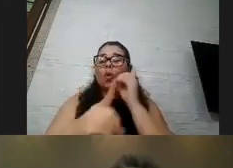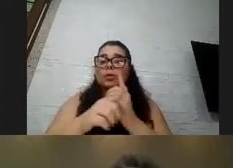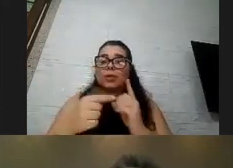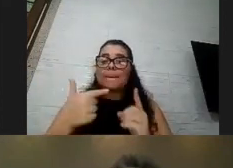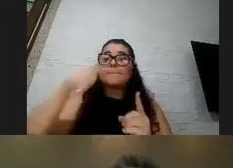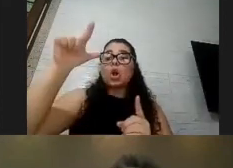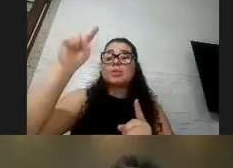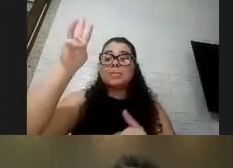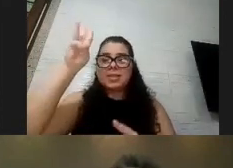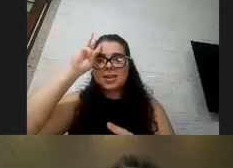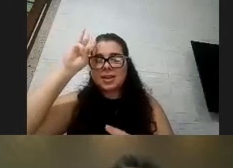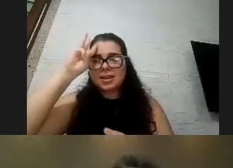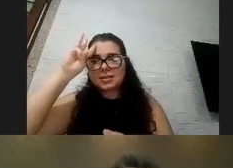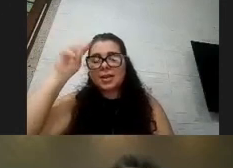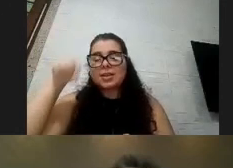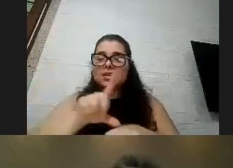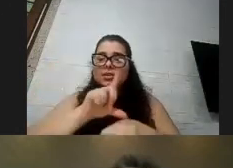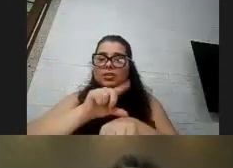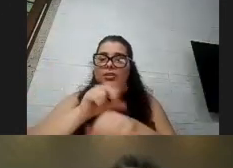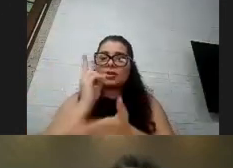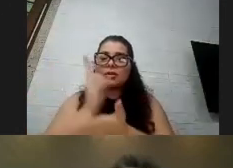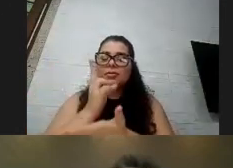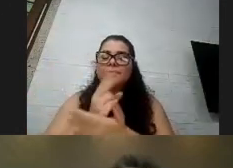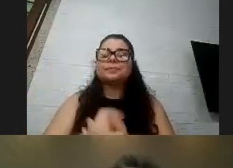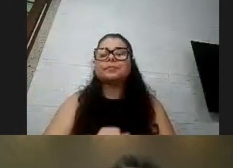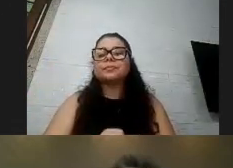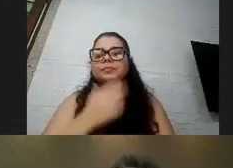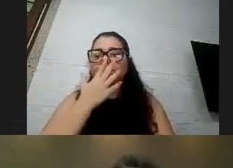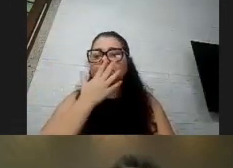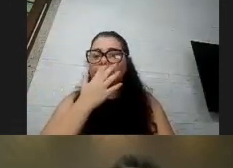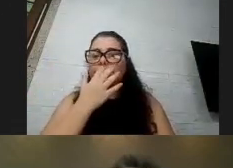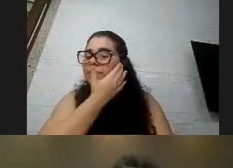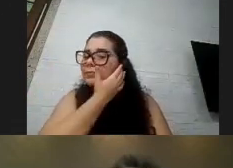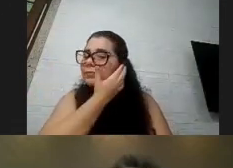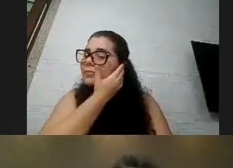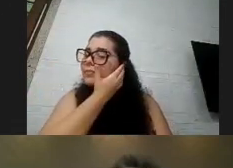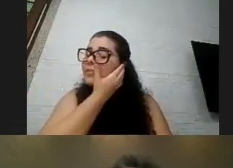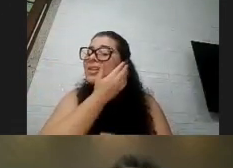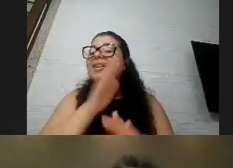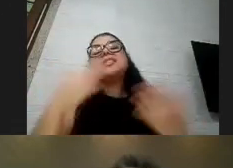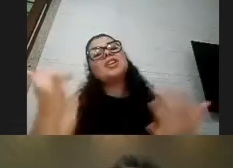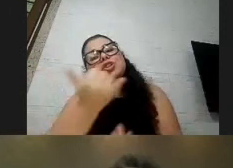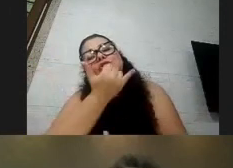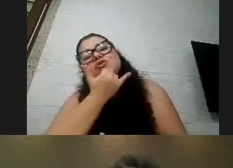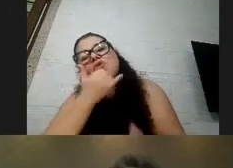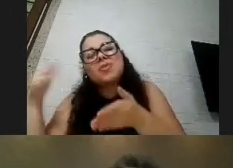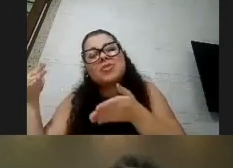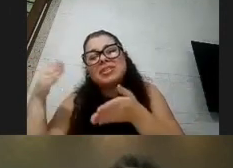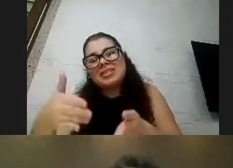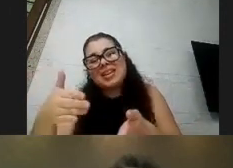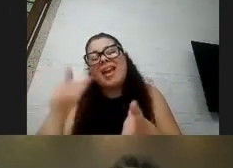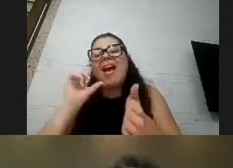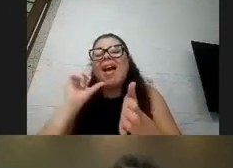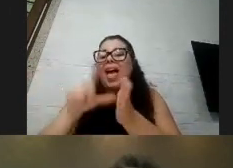posso falar uma coisinha? pode gente desculpa ter chegado tarde aqui hoje foi um dia